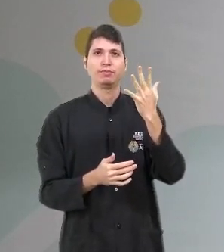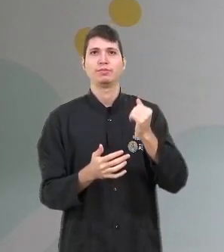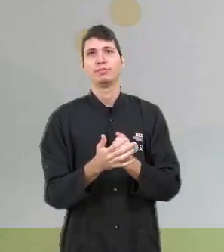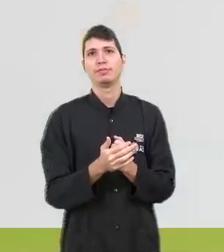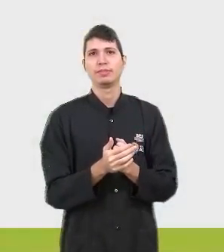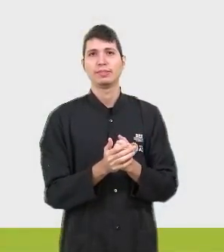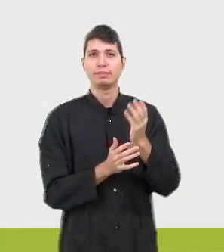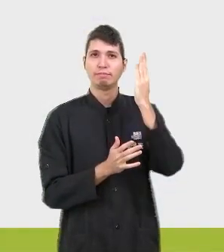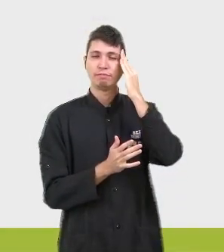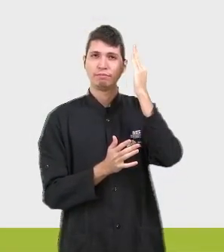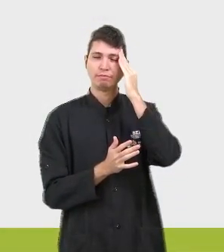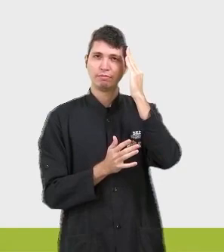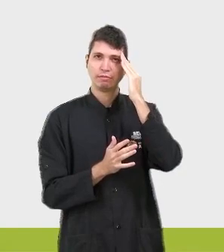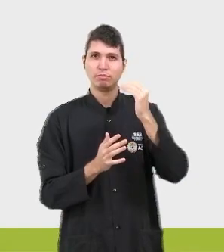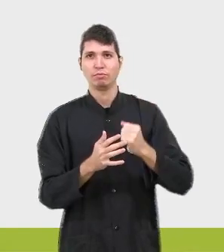comigo.